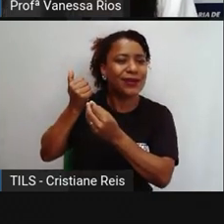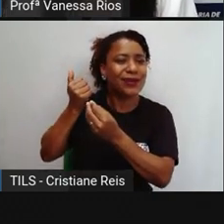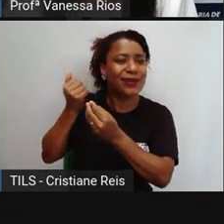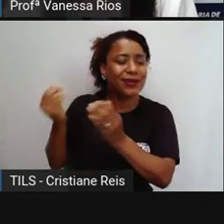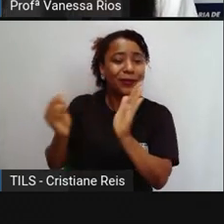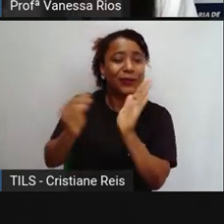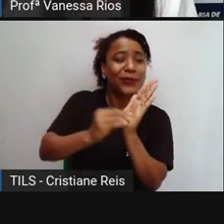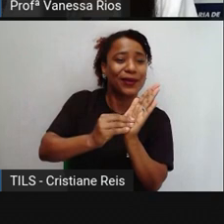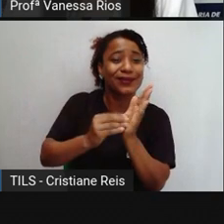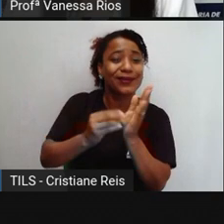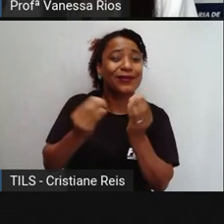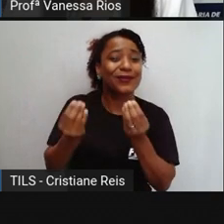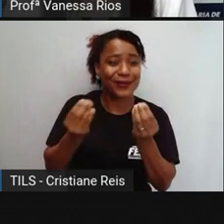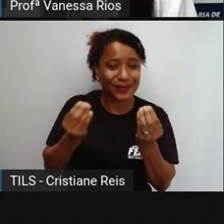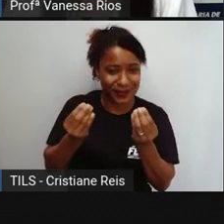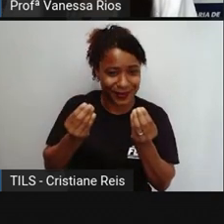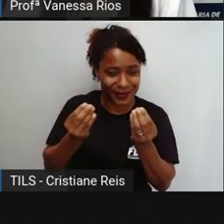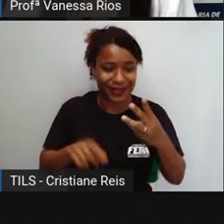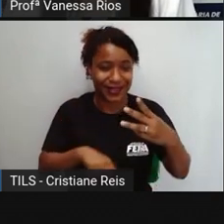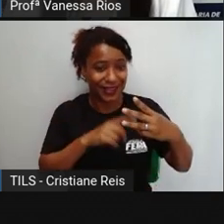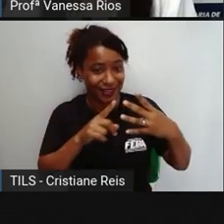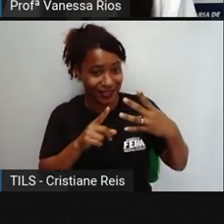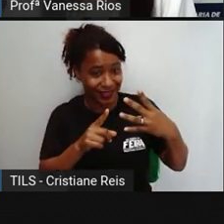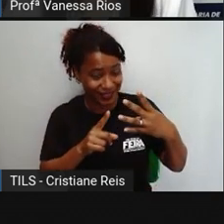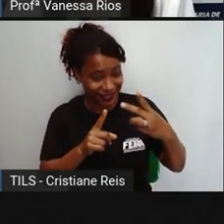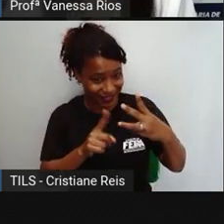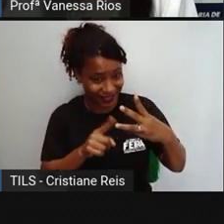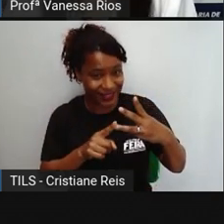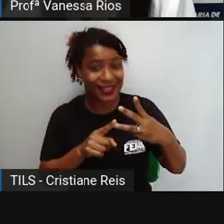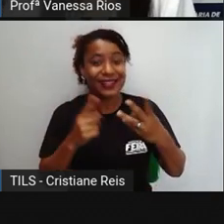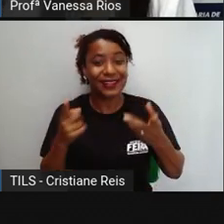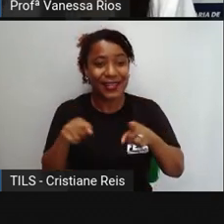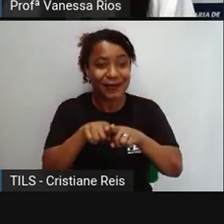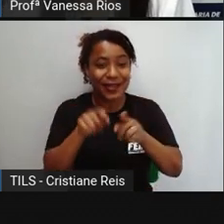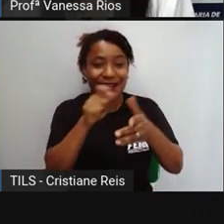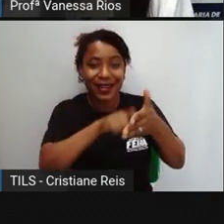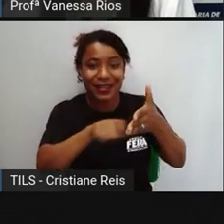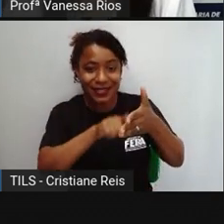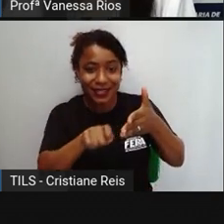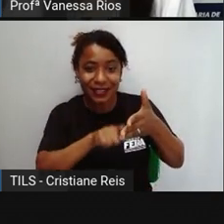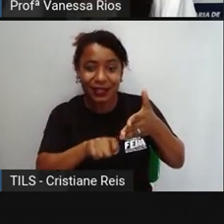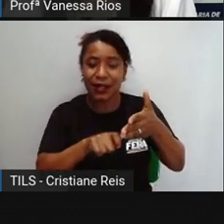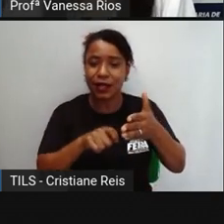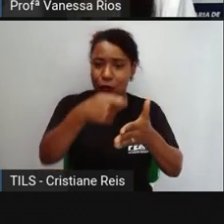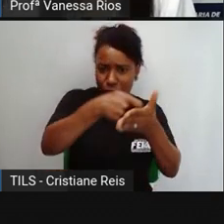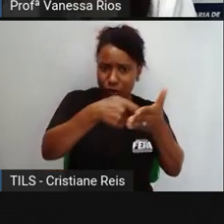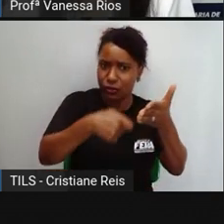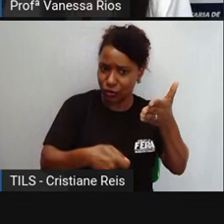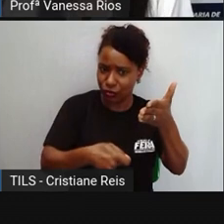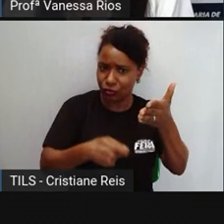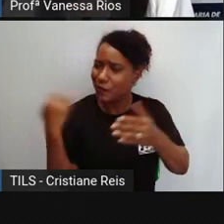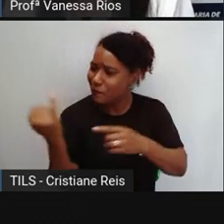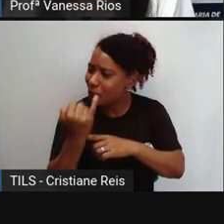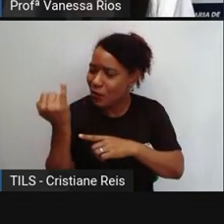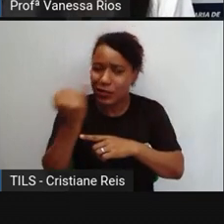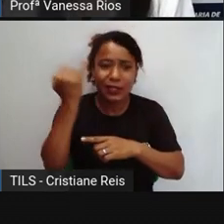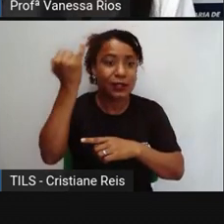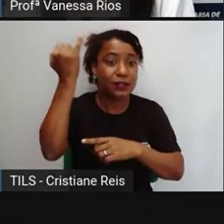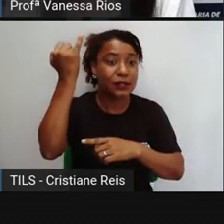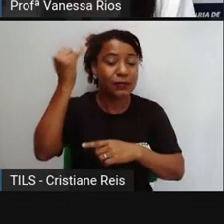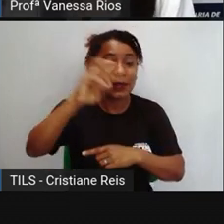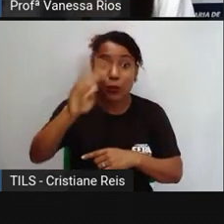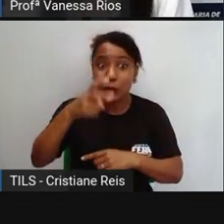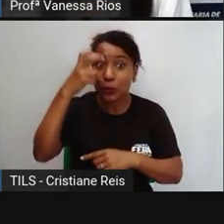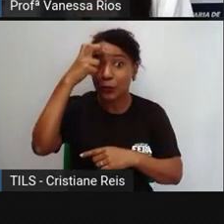Qual a importância da escrita, dos registros para a preservação da cultura? Aí, novamente, a propaz essa